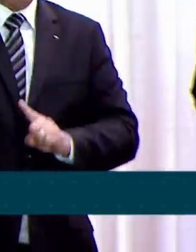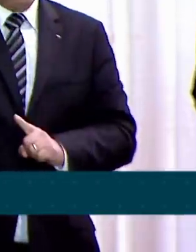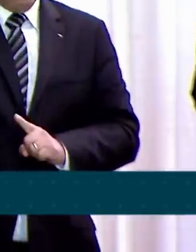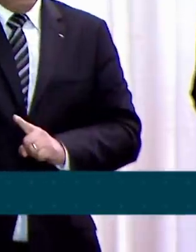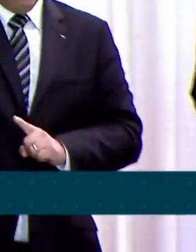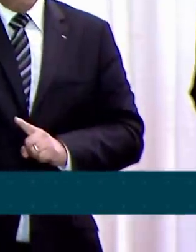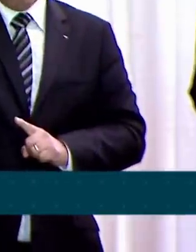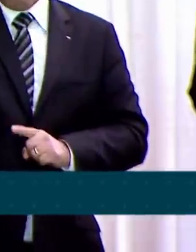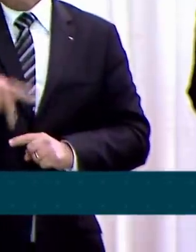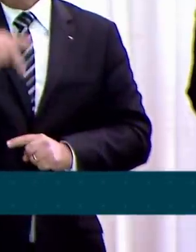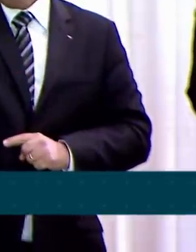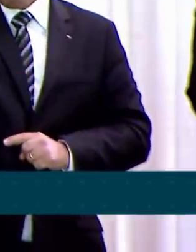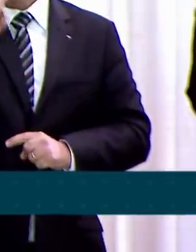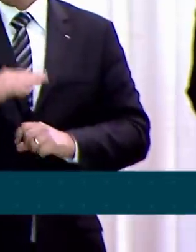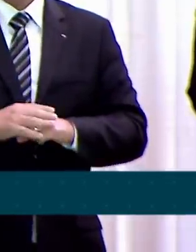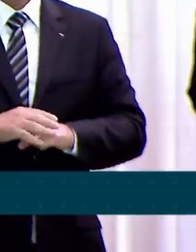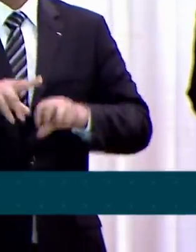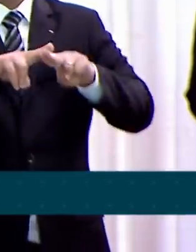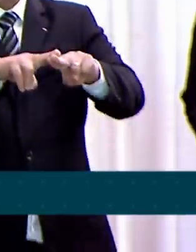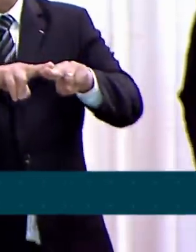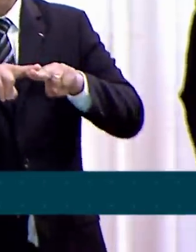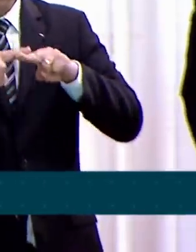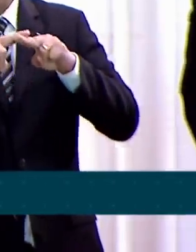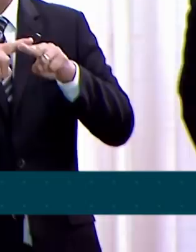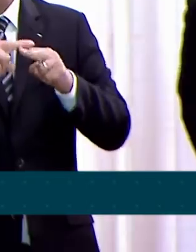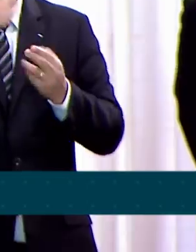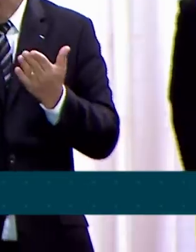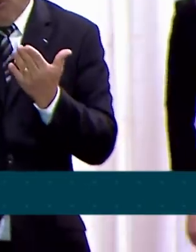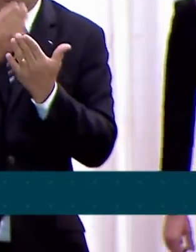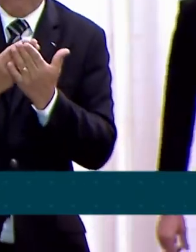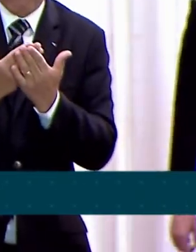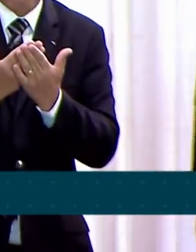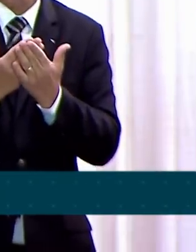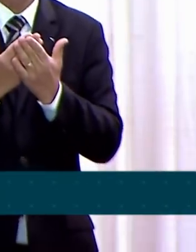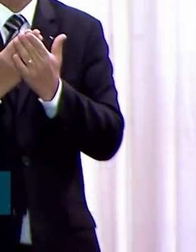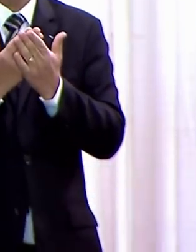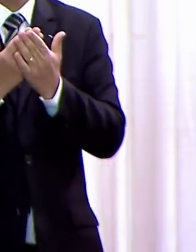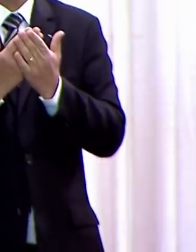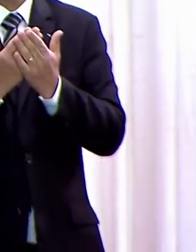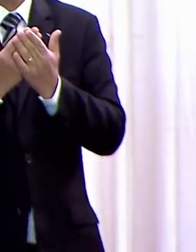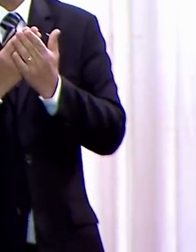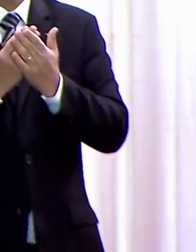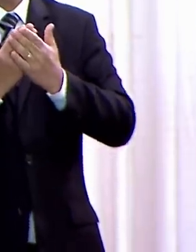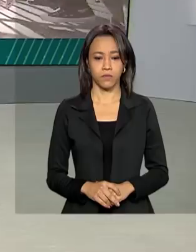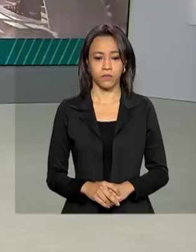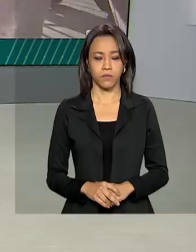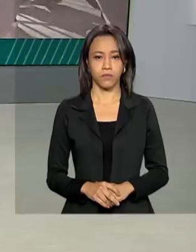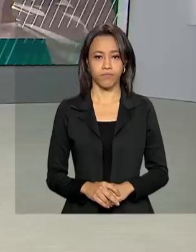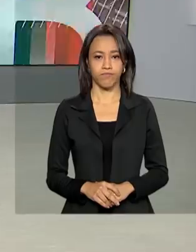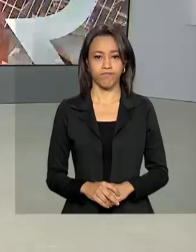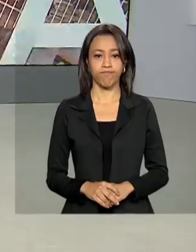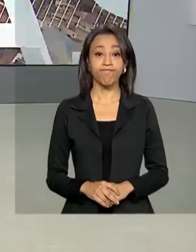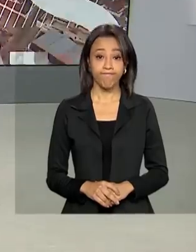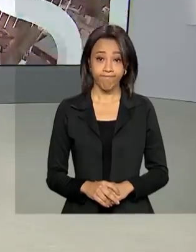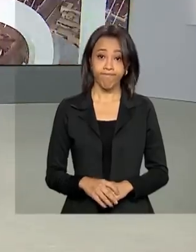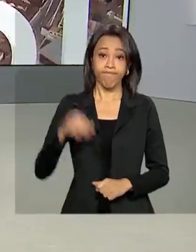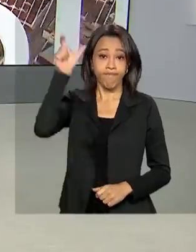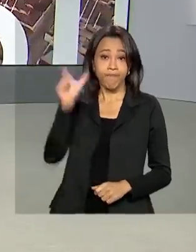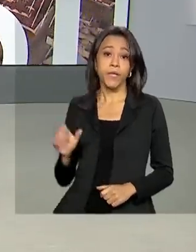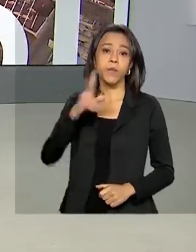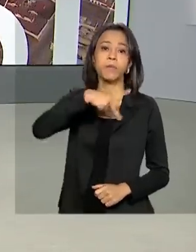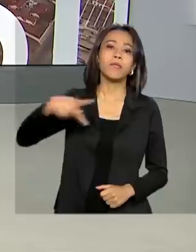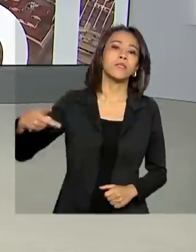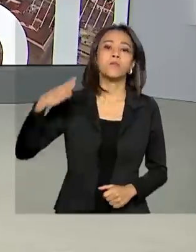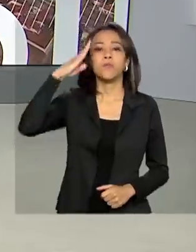Por isso, em grande parte, a confiança nessa instituição. E o presidente Jair